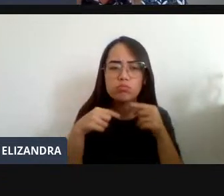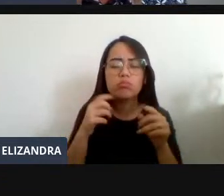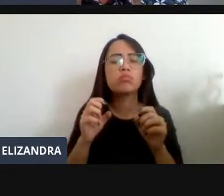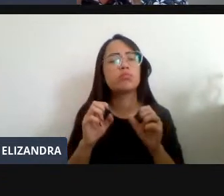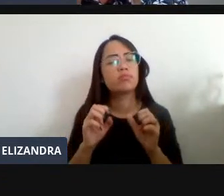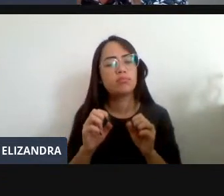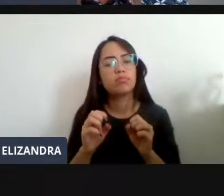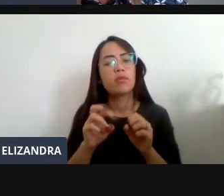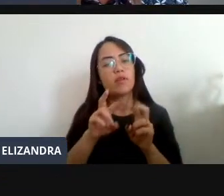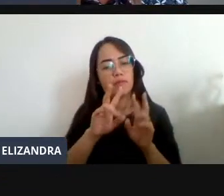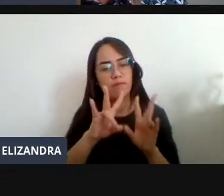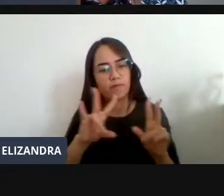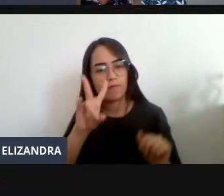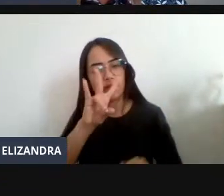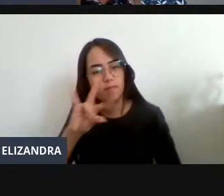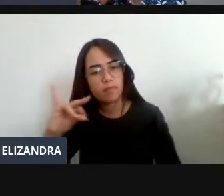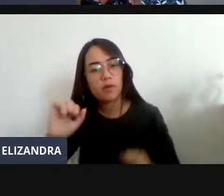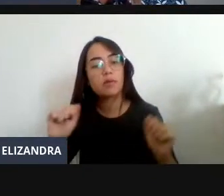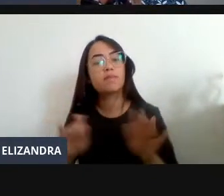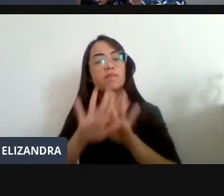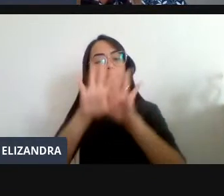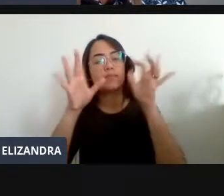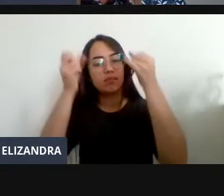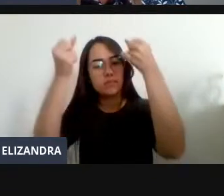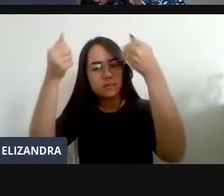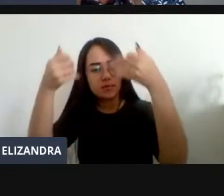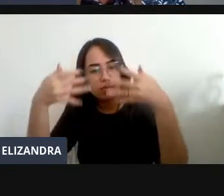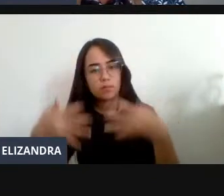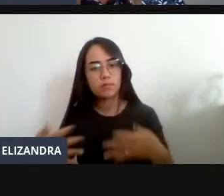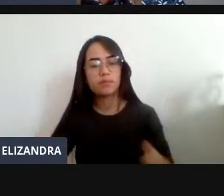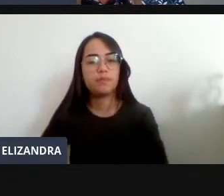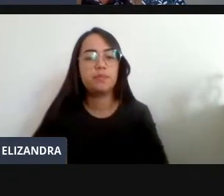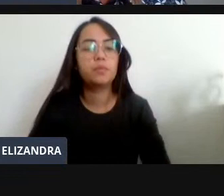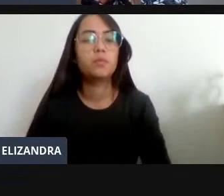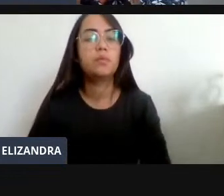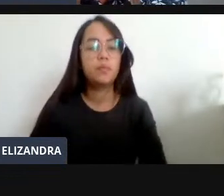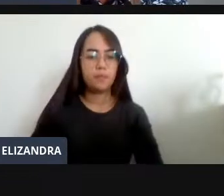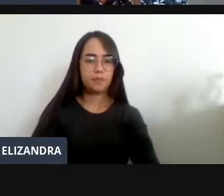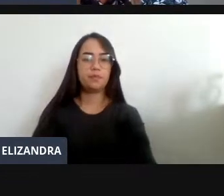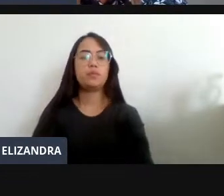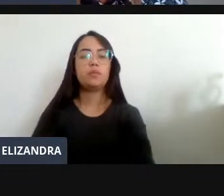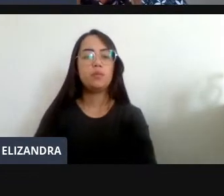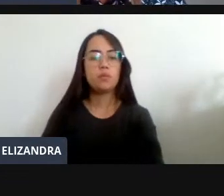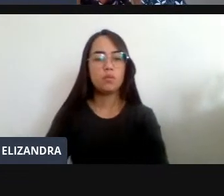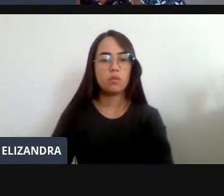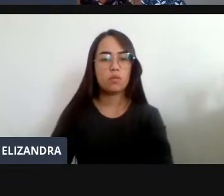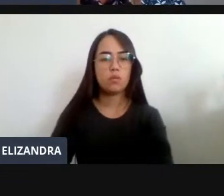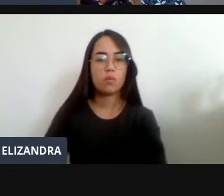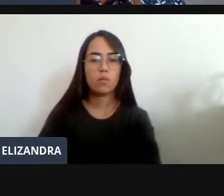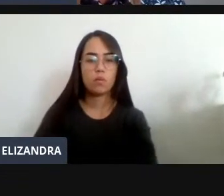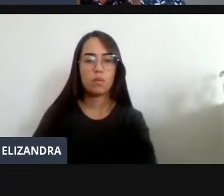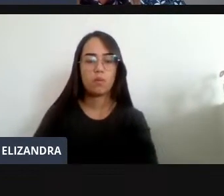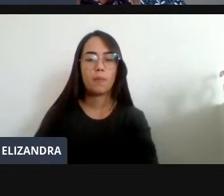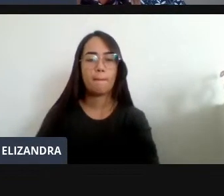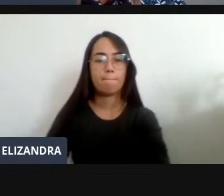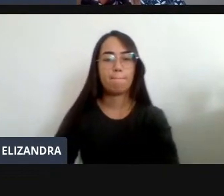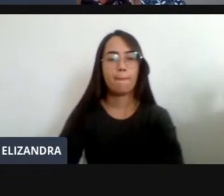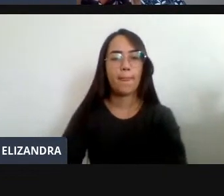Serão Solucionadas Sua Condição Durante A Sua Estadia Na UFAP Será Feita Por Todos Nós